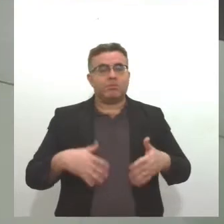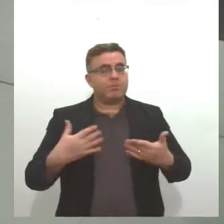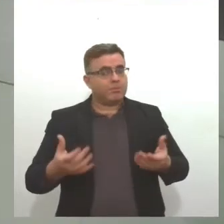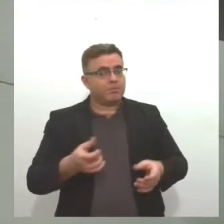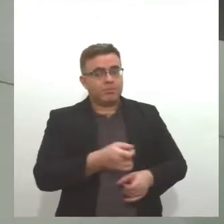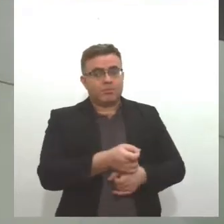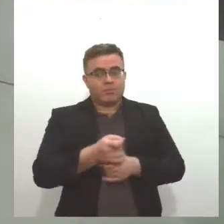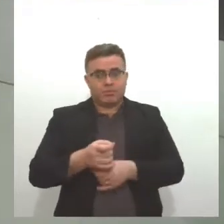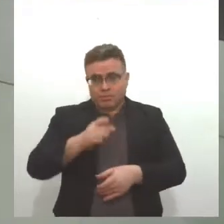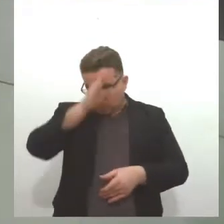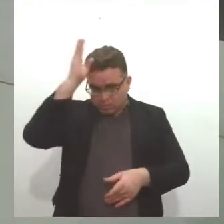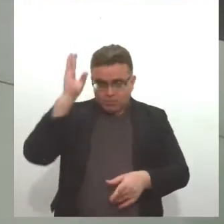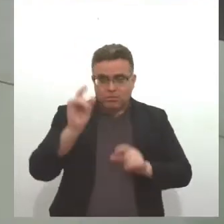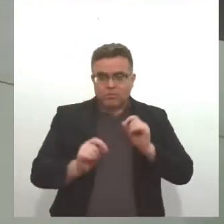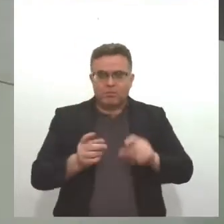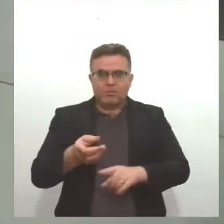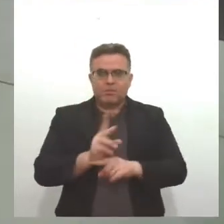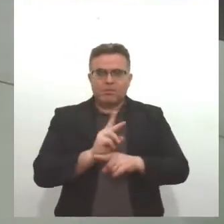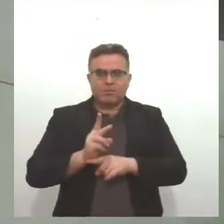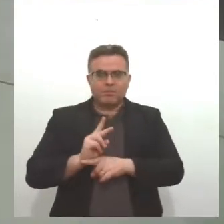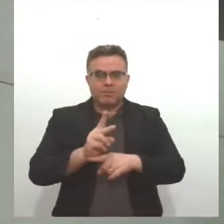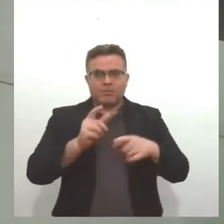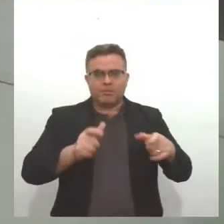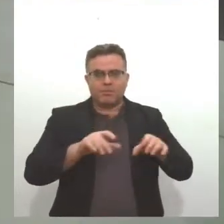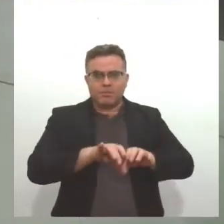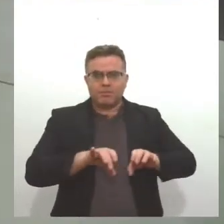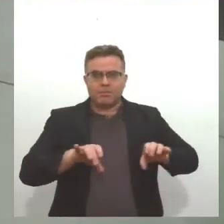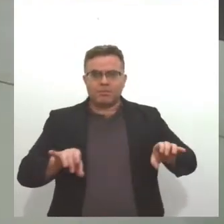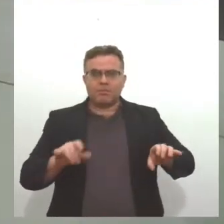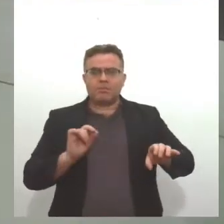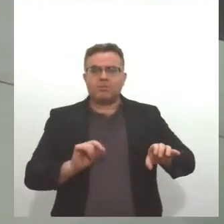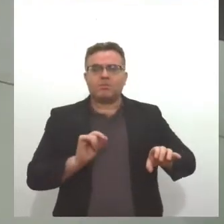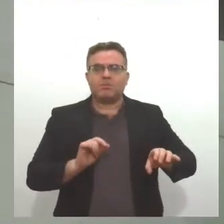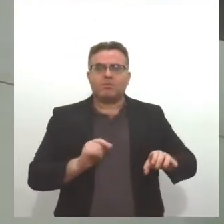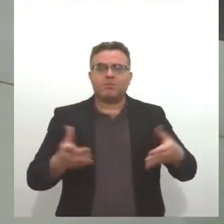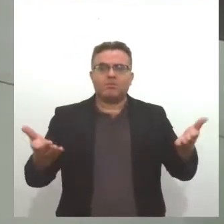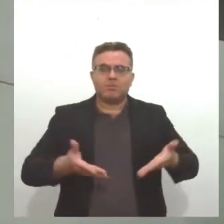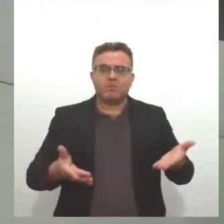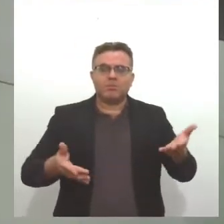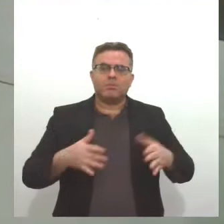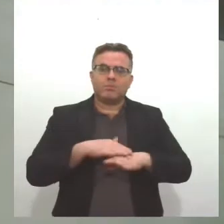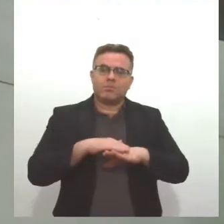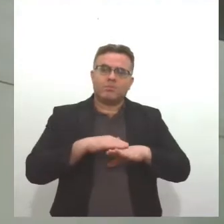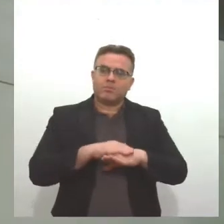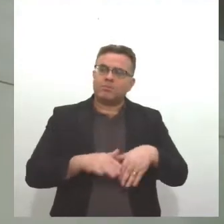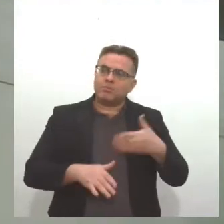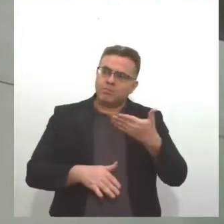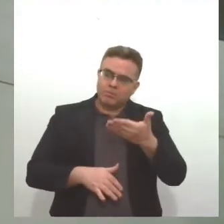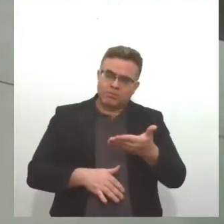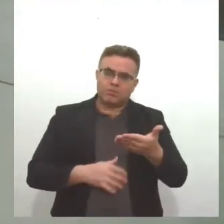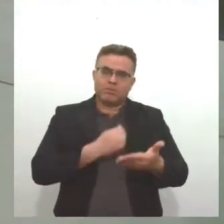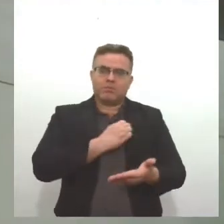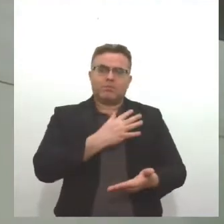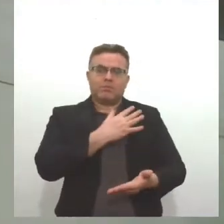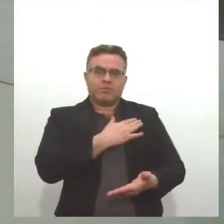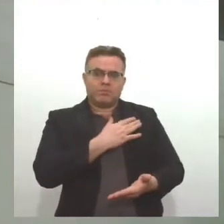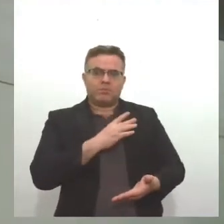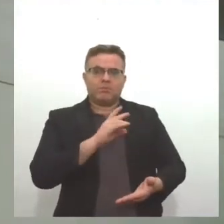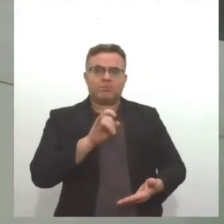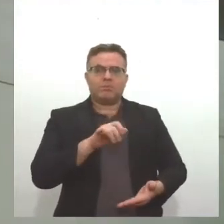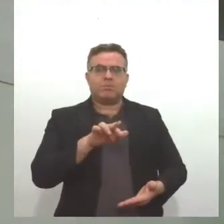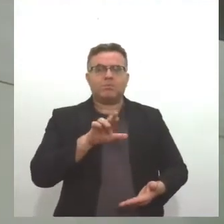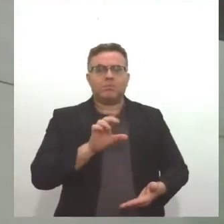Bombeiros que fiscaliza essas tubulações, a gente vai agora conversar com o Tenente Coronel Jairo,